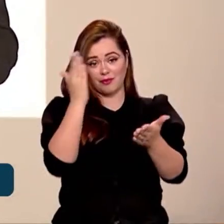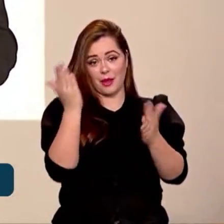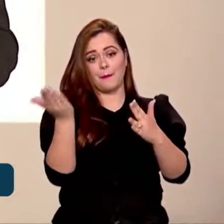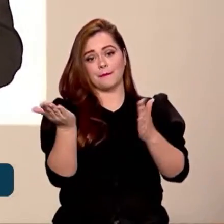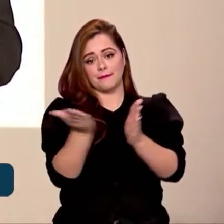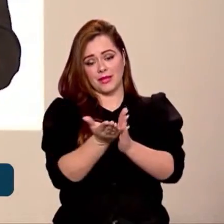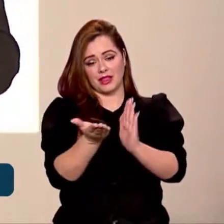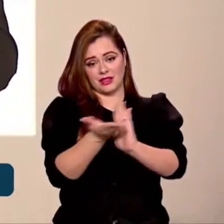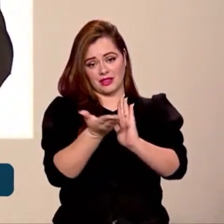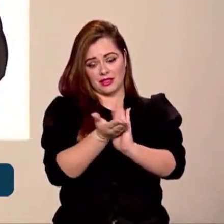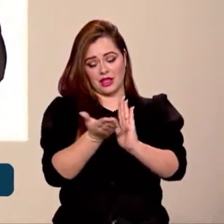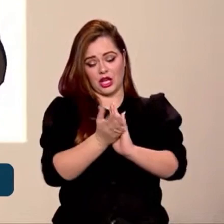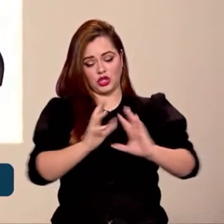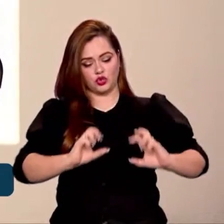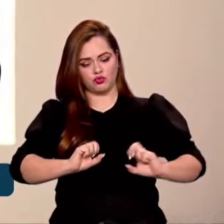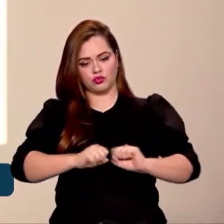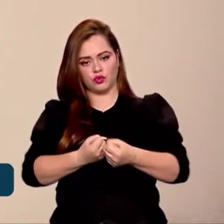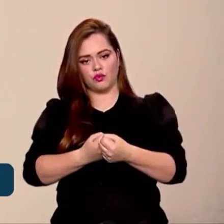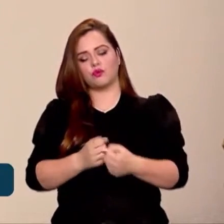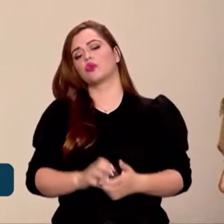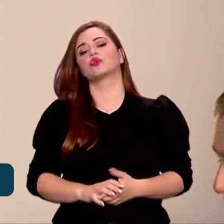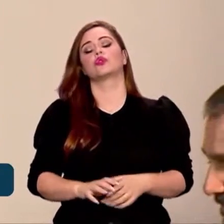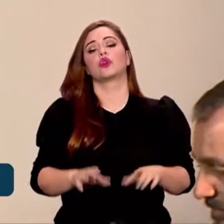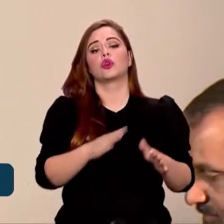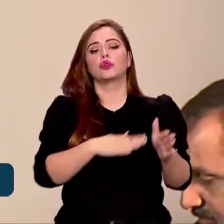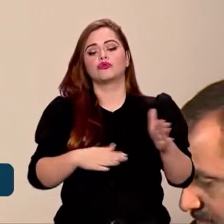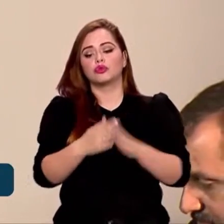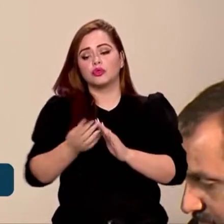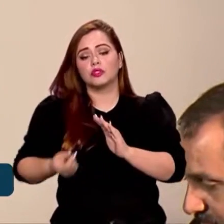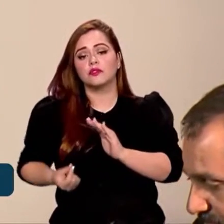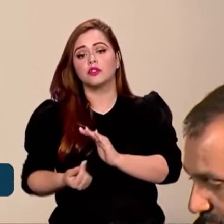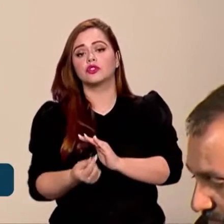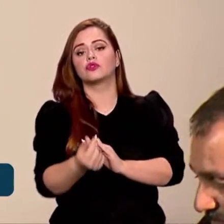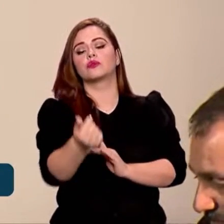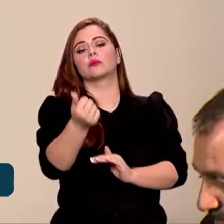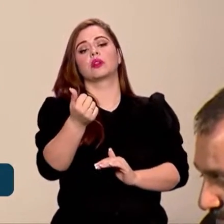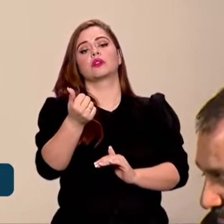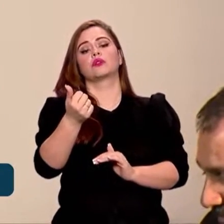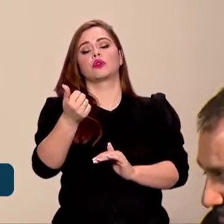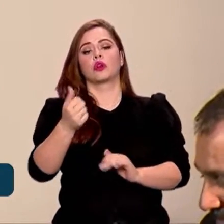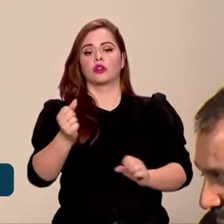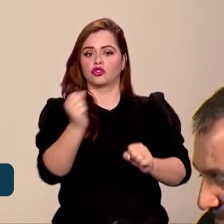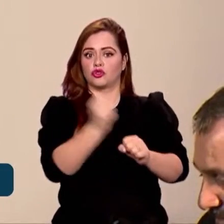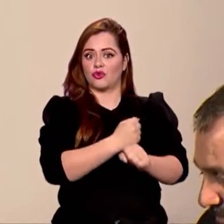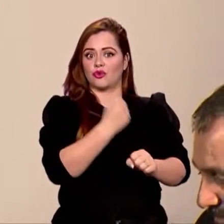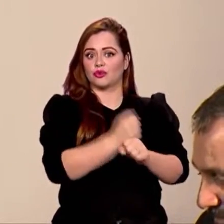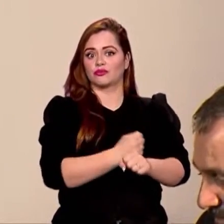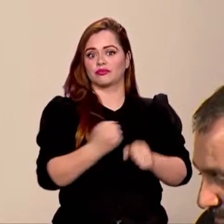do esforço, dos investimentos, de reconstrução do patrimônio histórico do Brasil.